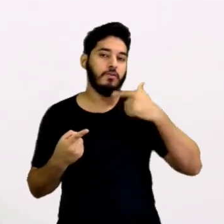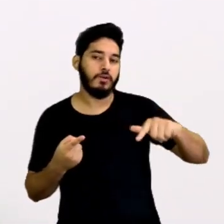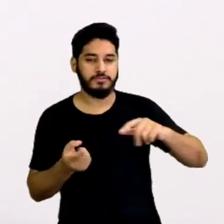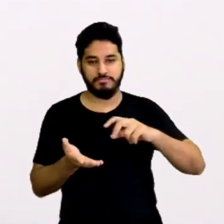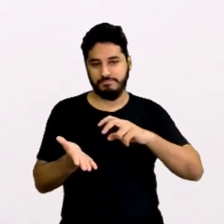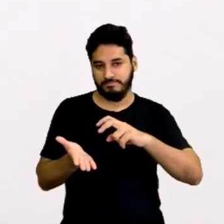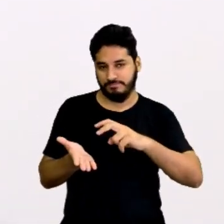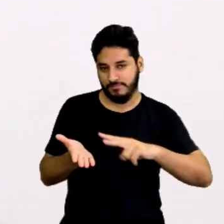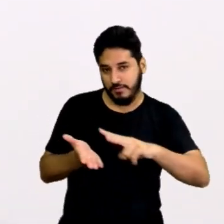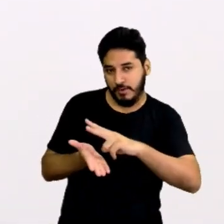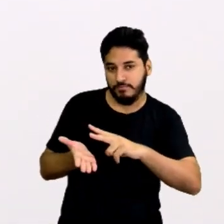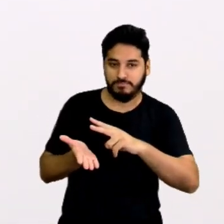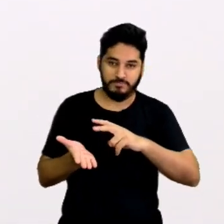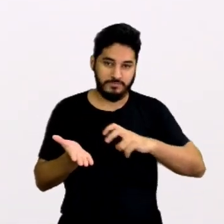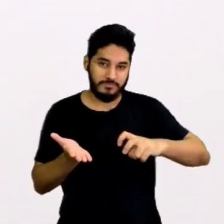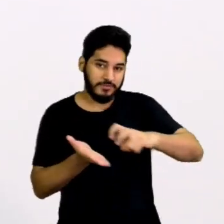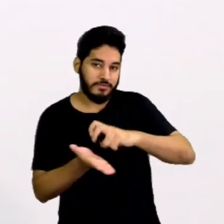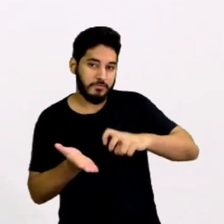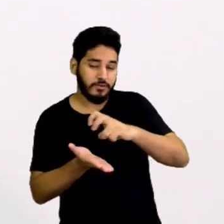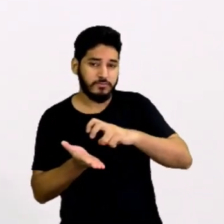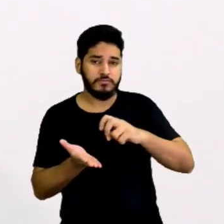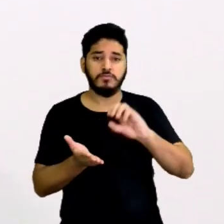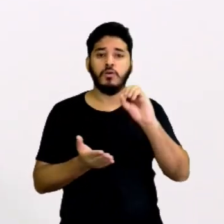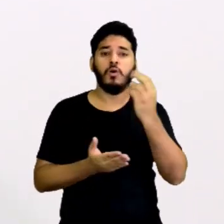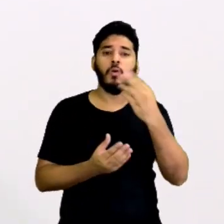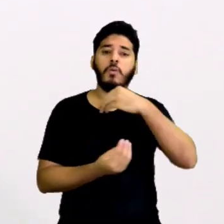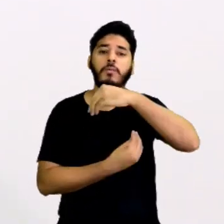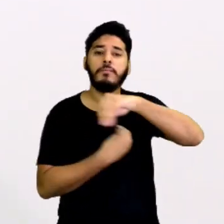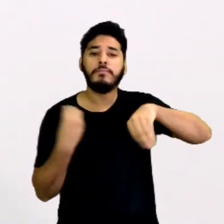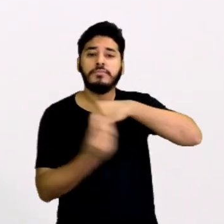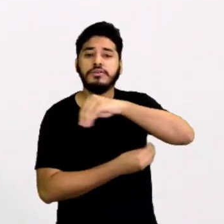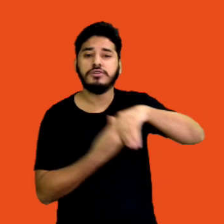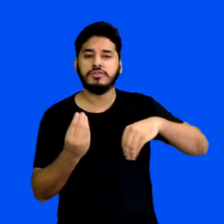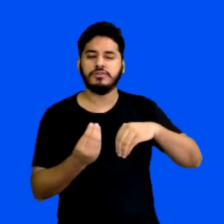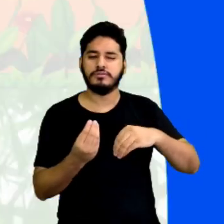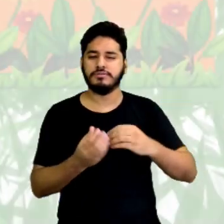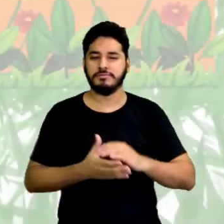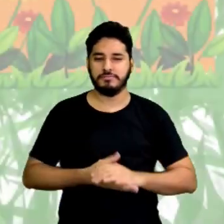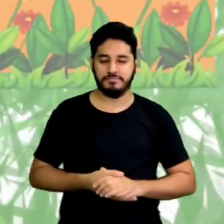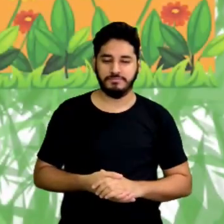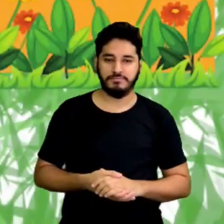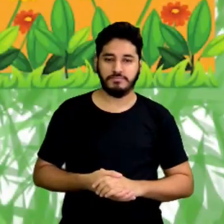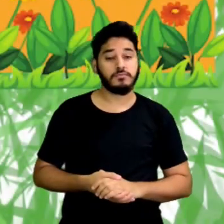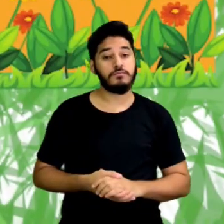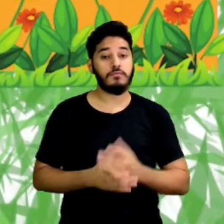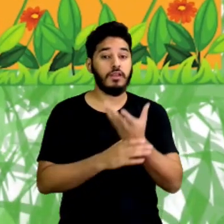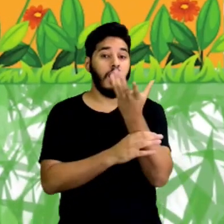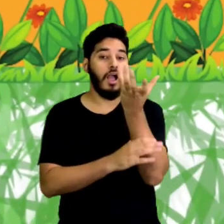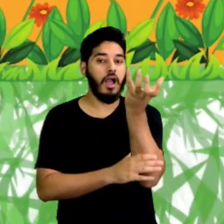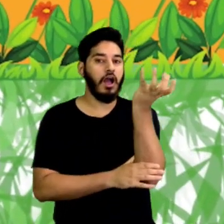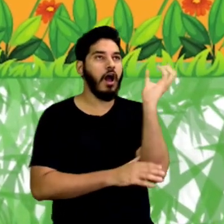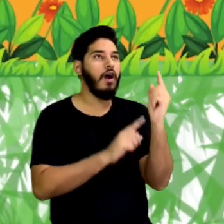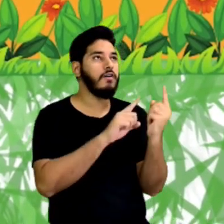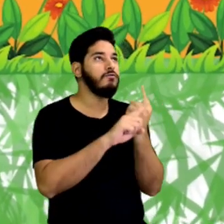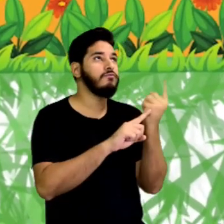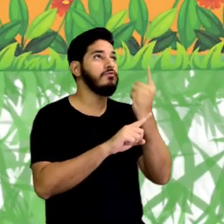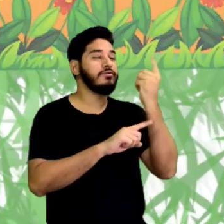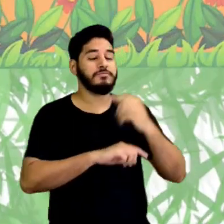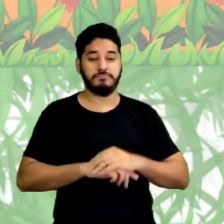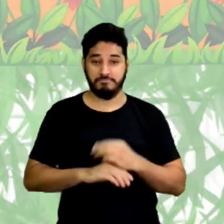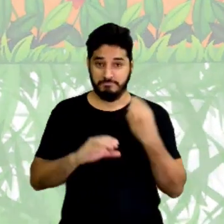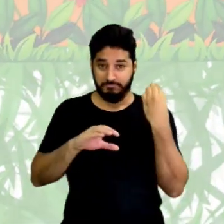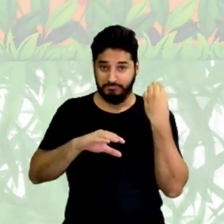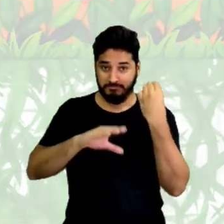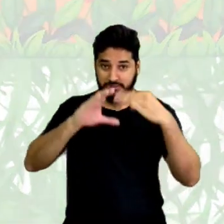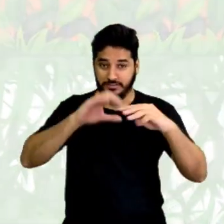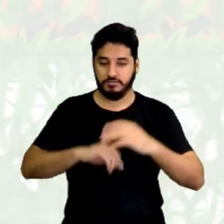não verbal ou mista. Vamos ver isso na prática? A árvore mensageira. Como